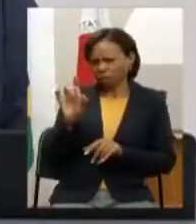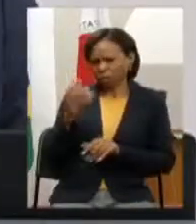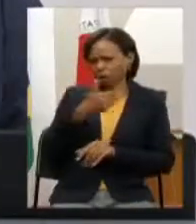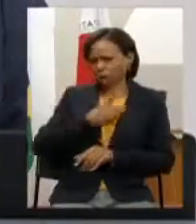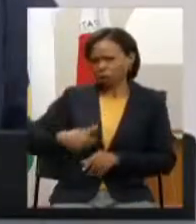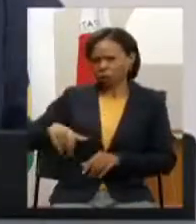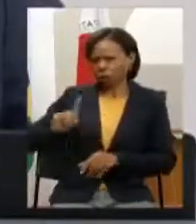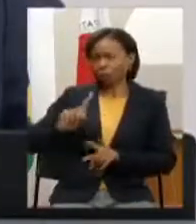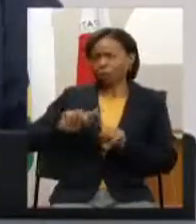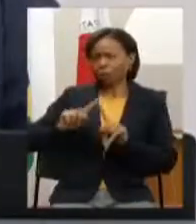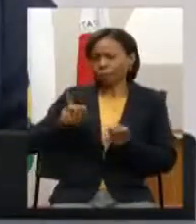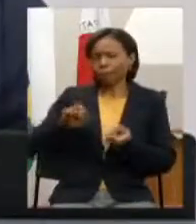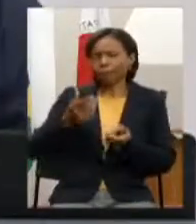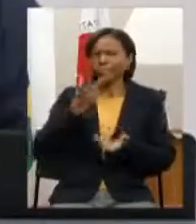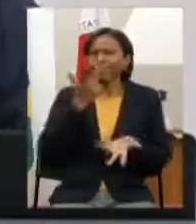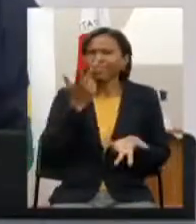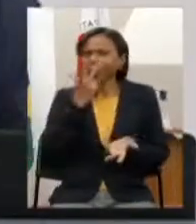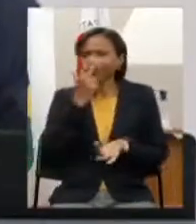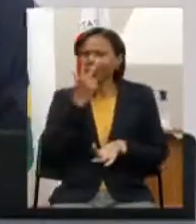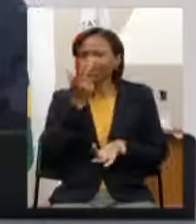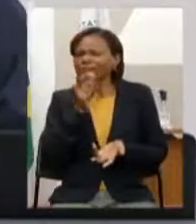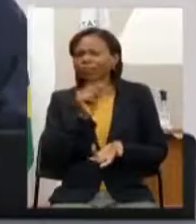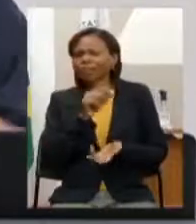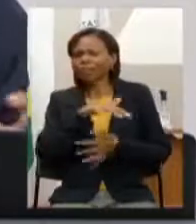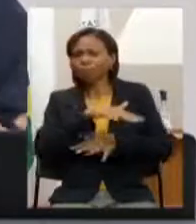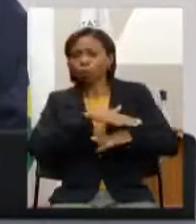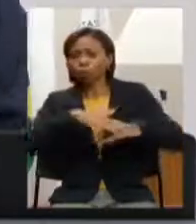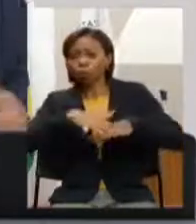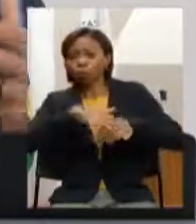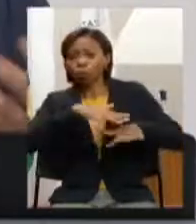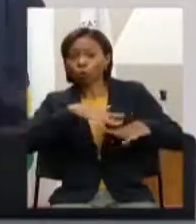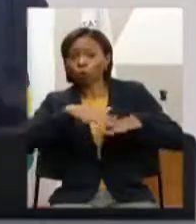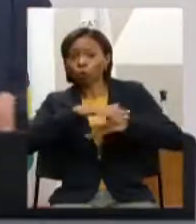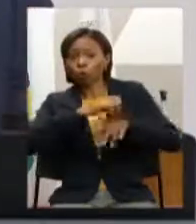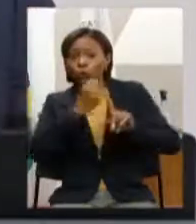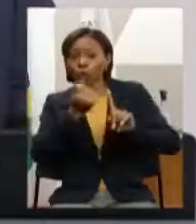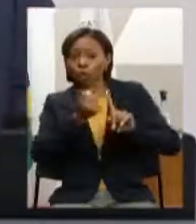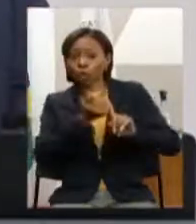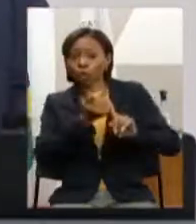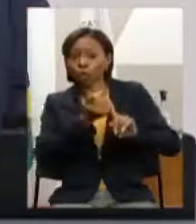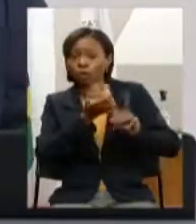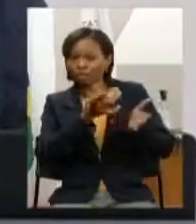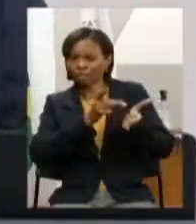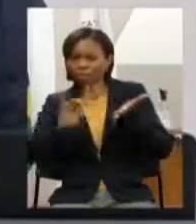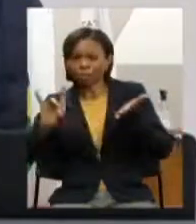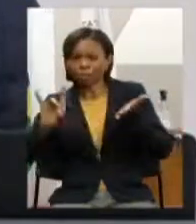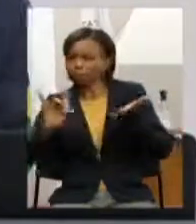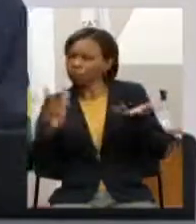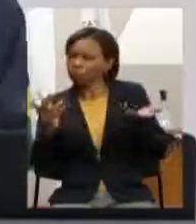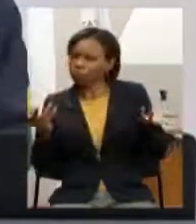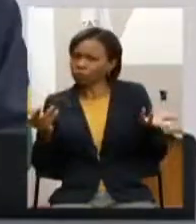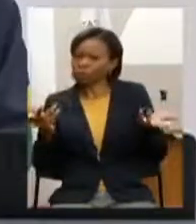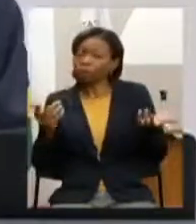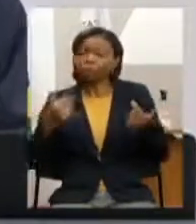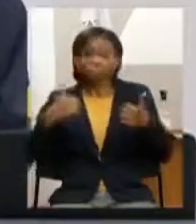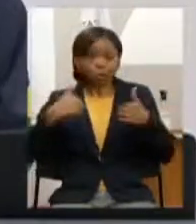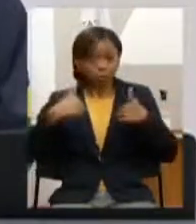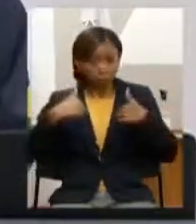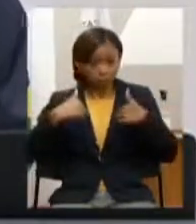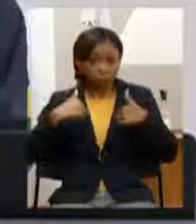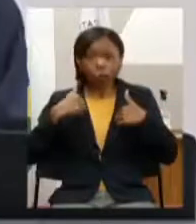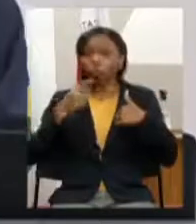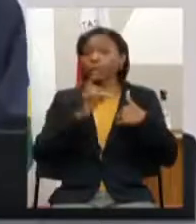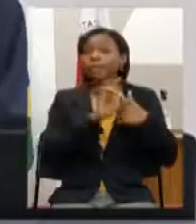inimigo e não como um parceiro não como um parceiro que quer ver o Estado alavancar eu tenho cada um de